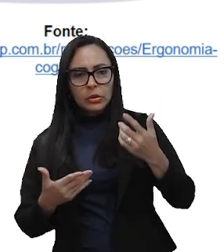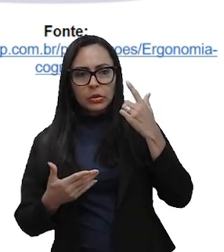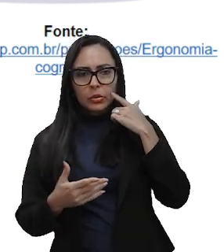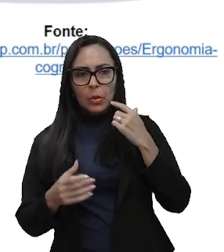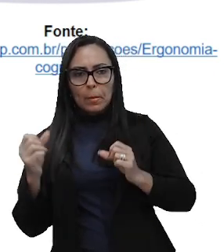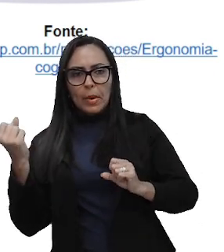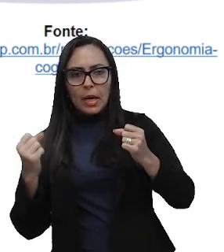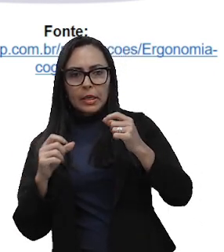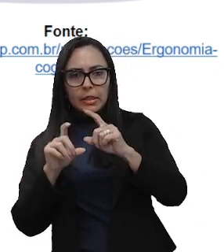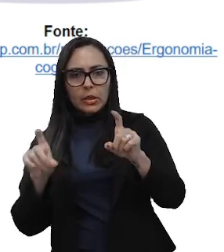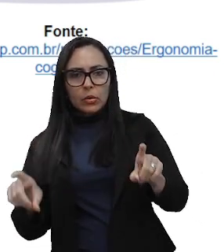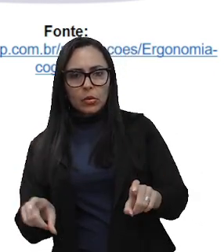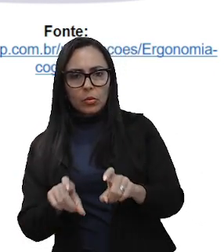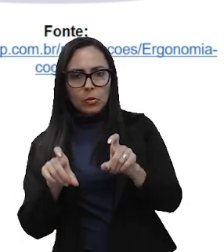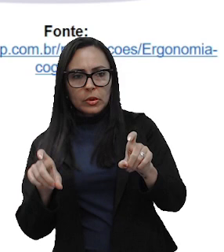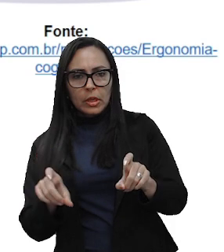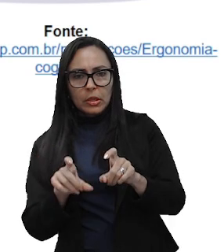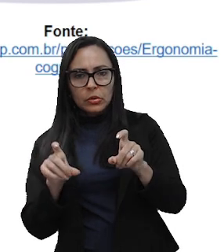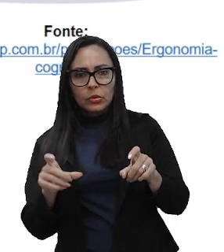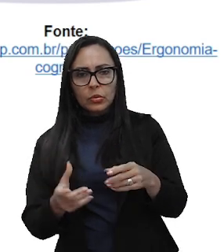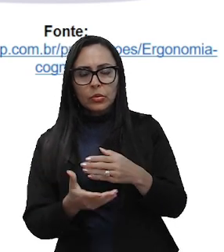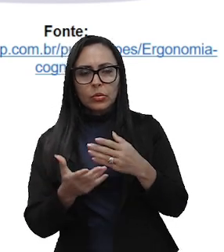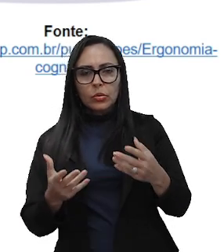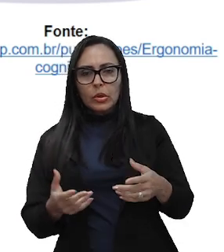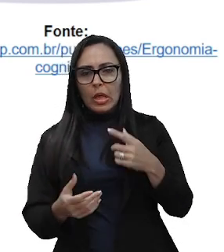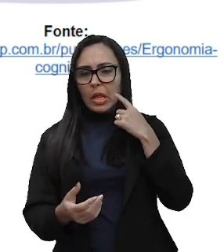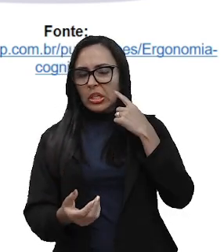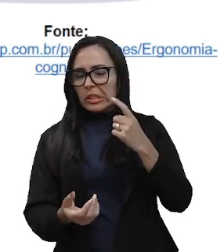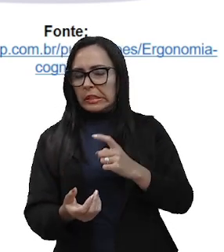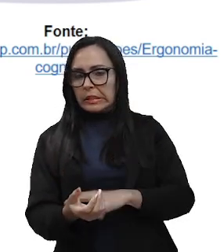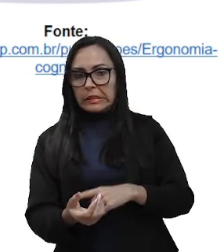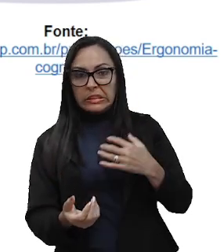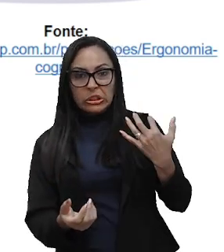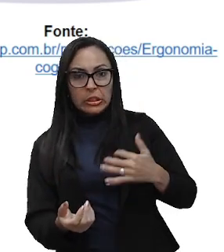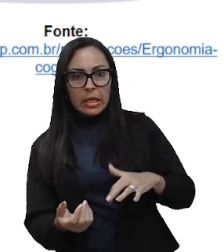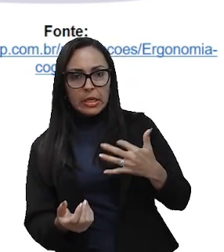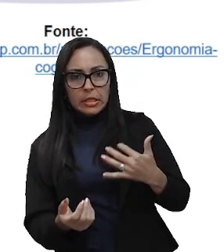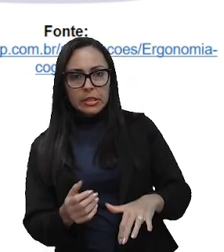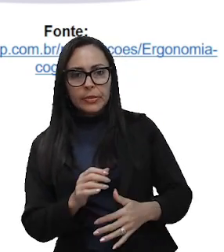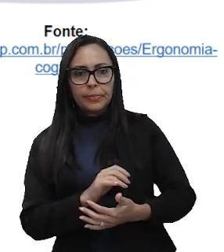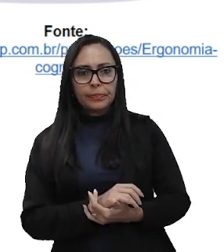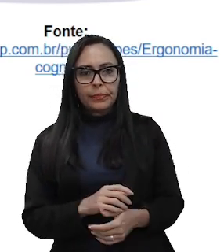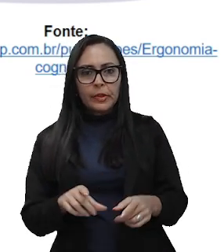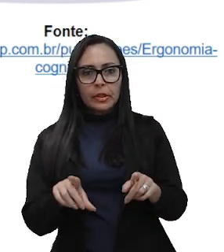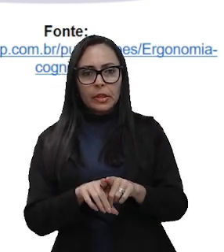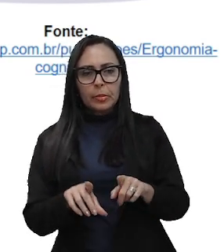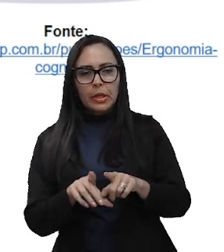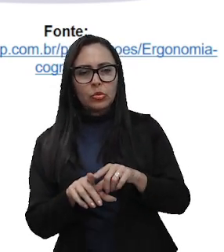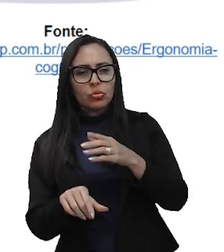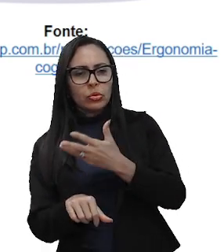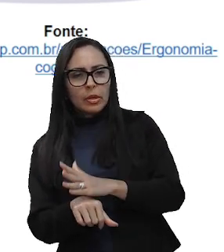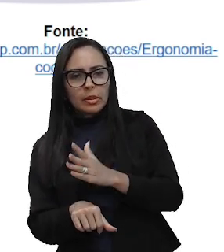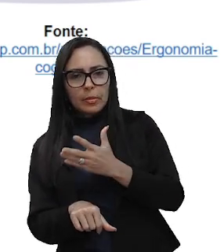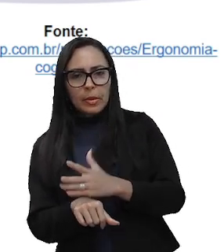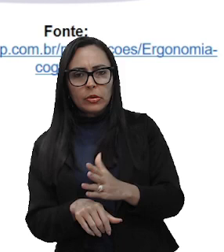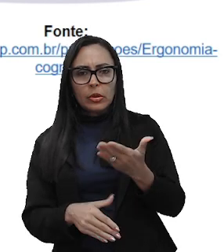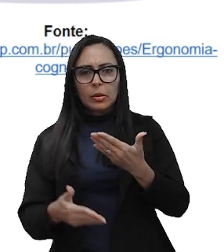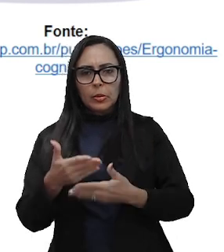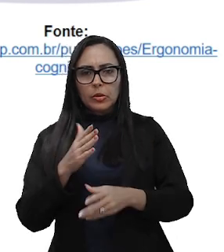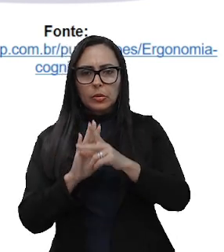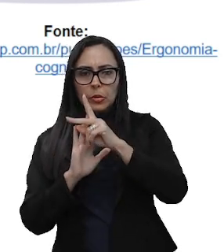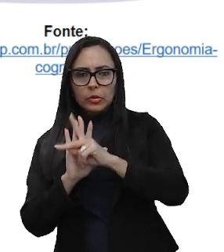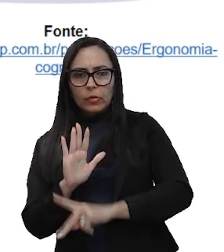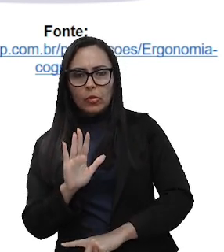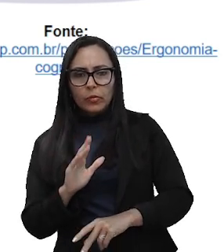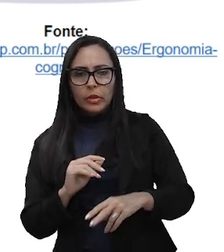máquinas e computadores, estresse e fadiga. Também inclui os treinamentos relacionados a